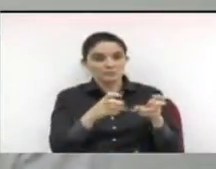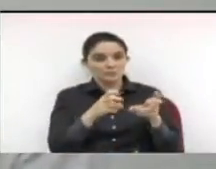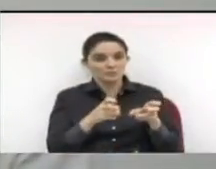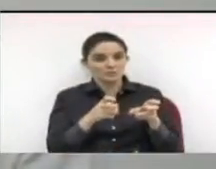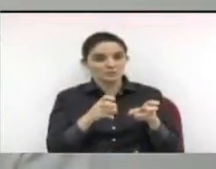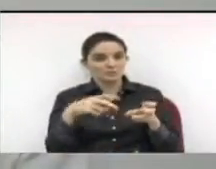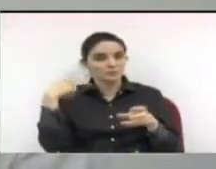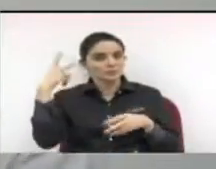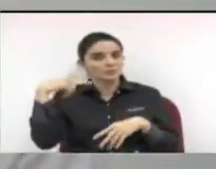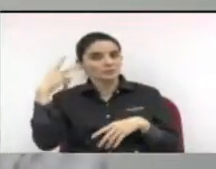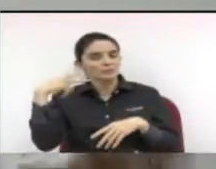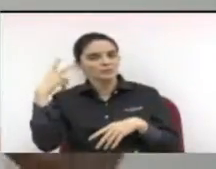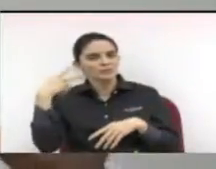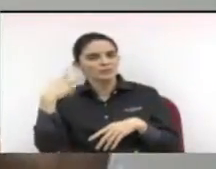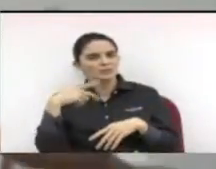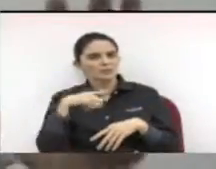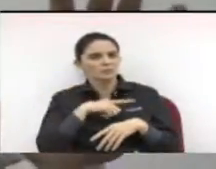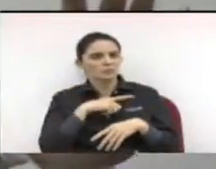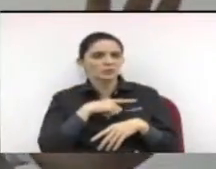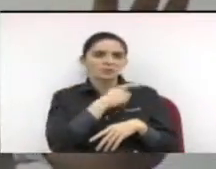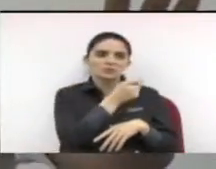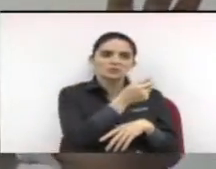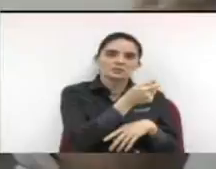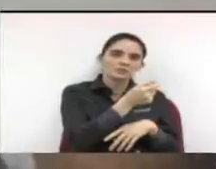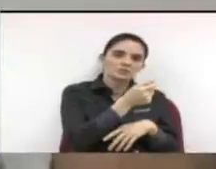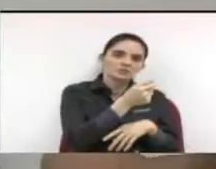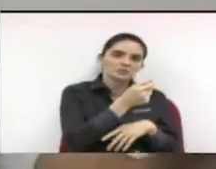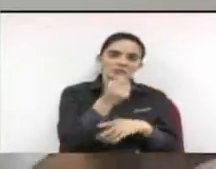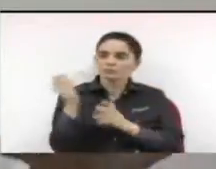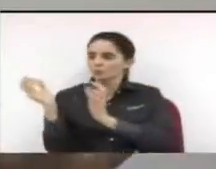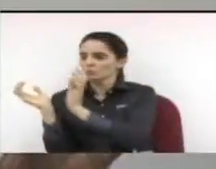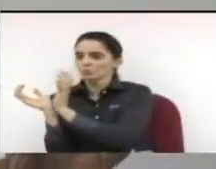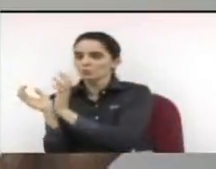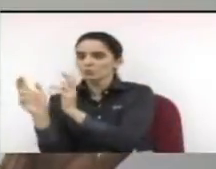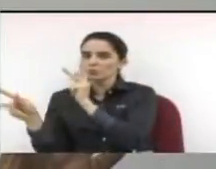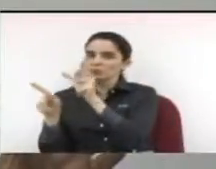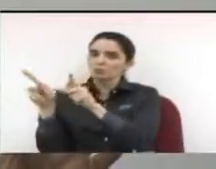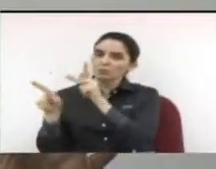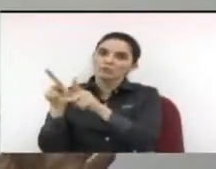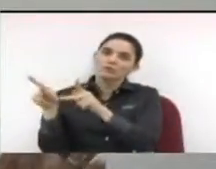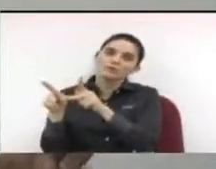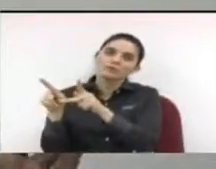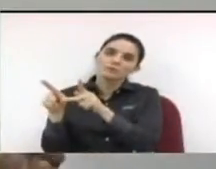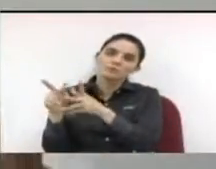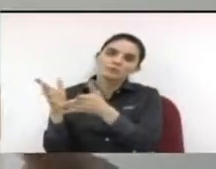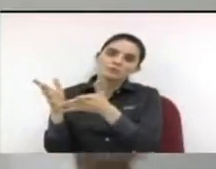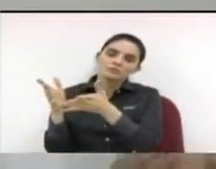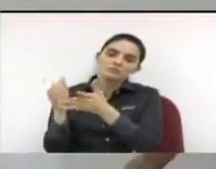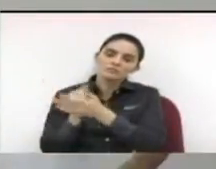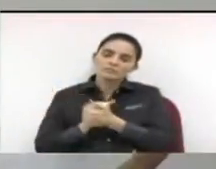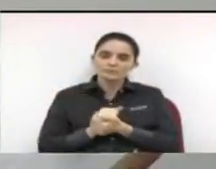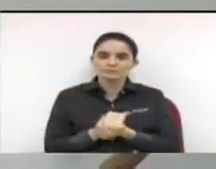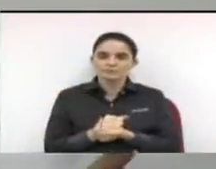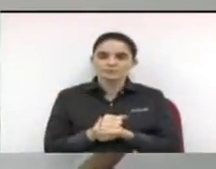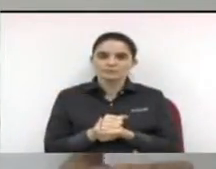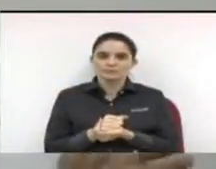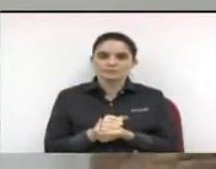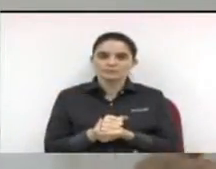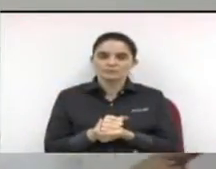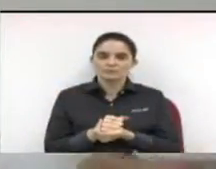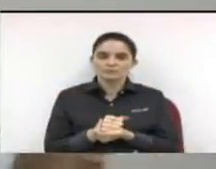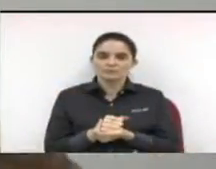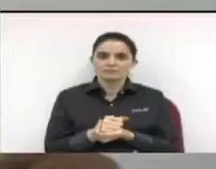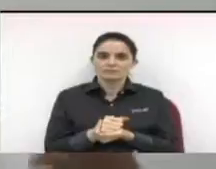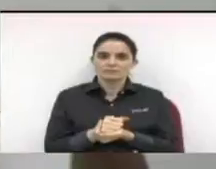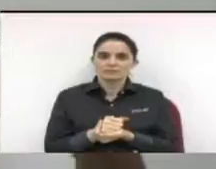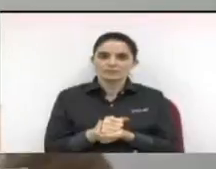bairro, que ralamos, que apresentamos uma demanda para o Executivo, porque também as demandas do OP é como se fosse uma indicação.